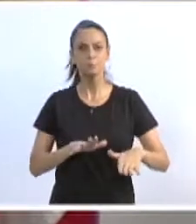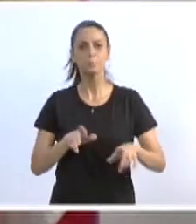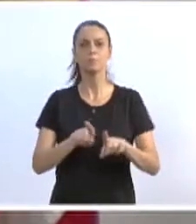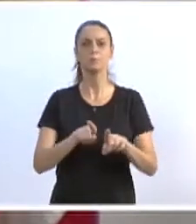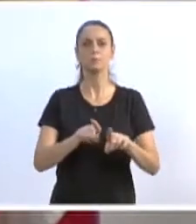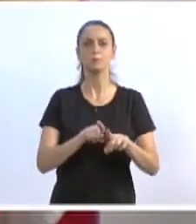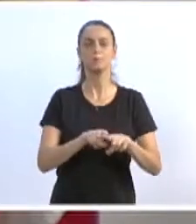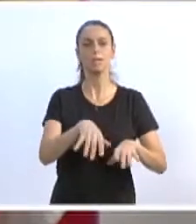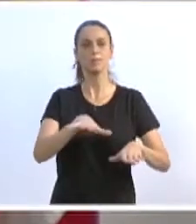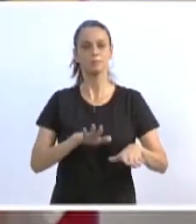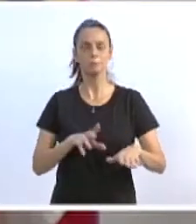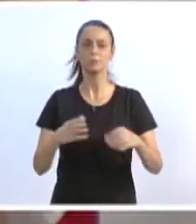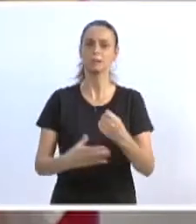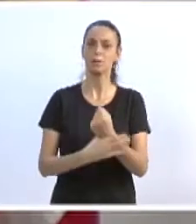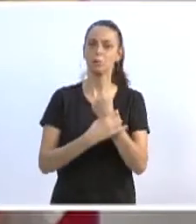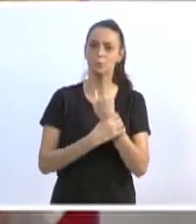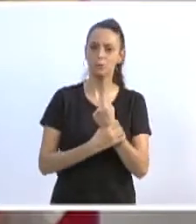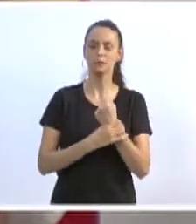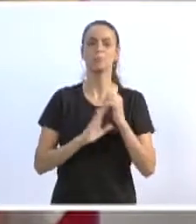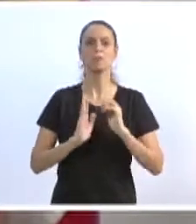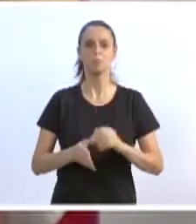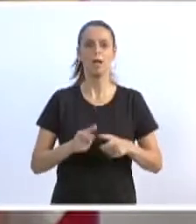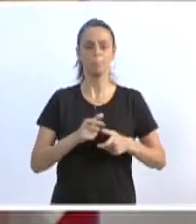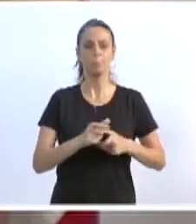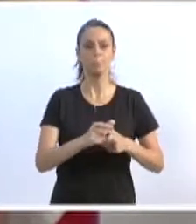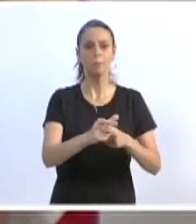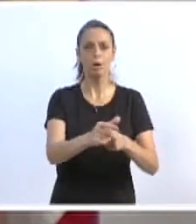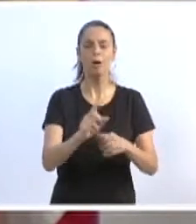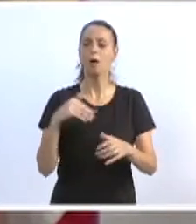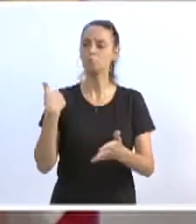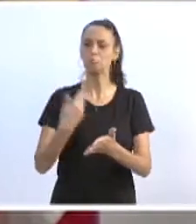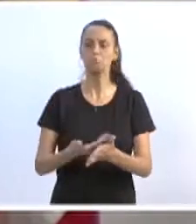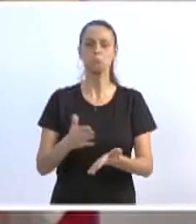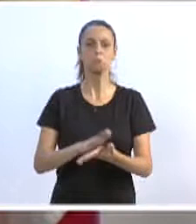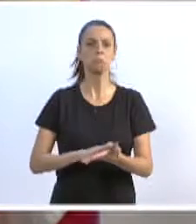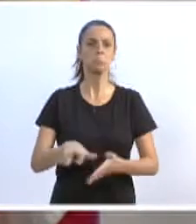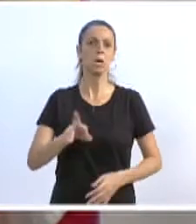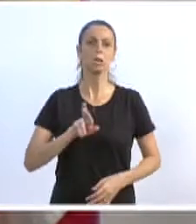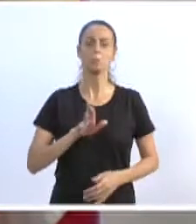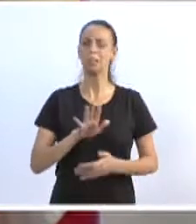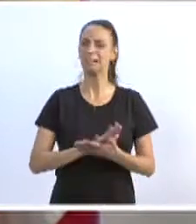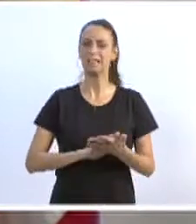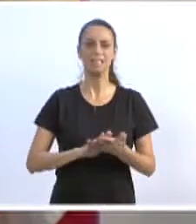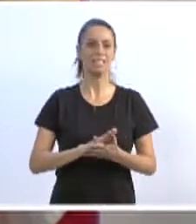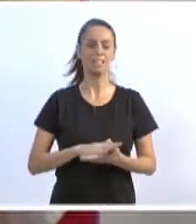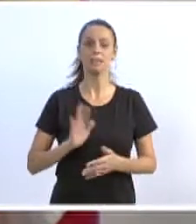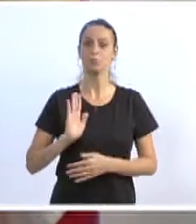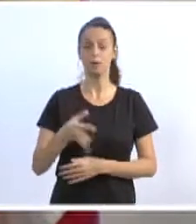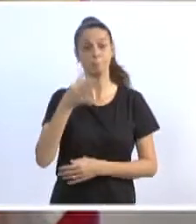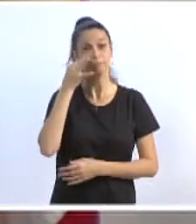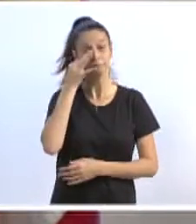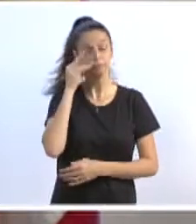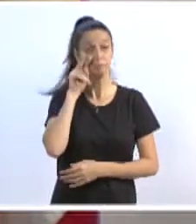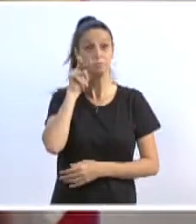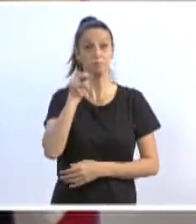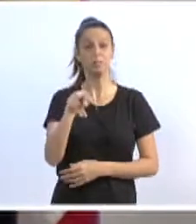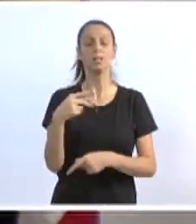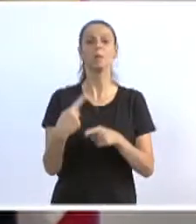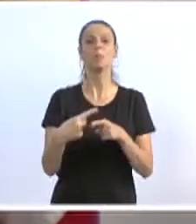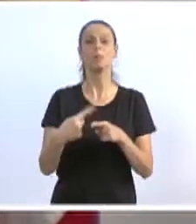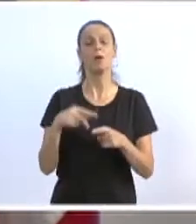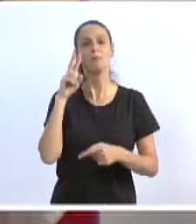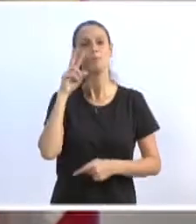elevadas, faixas de segurança, tartarugas. E, até então, não houve um retorno nesse sentido. Estive presente hoje por quê? Queria